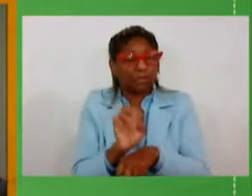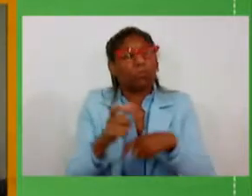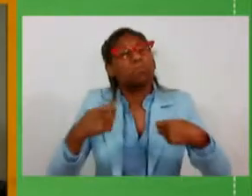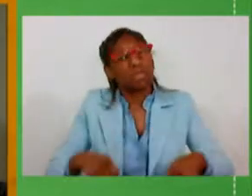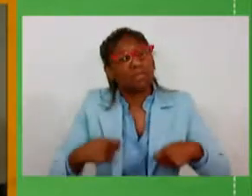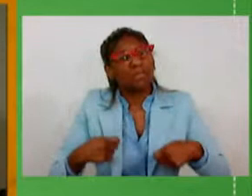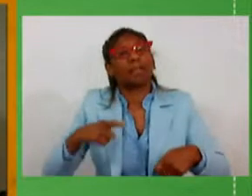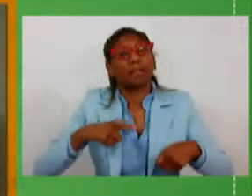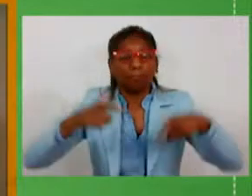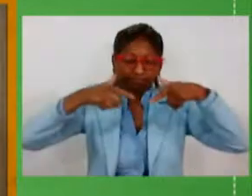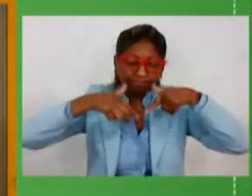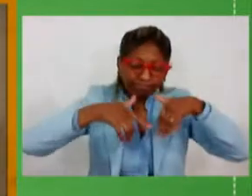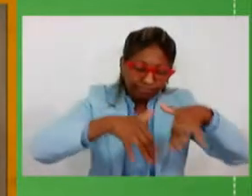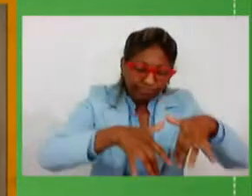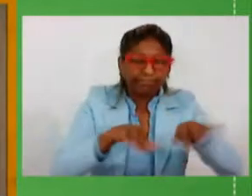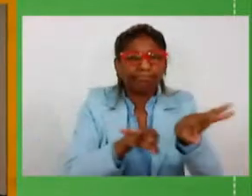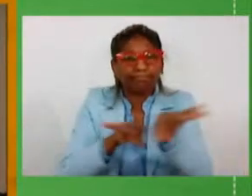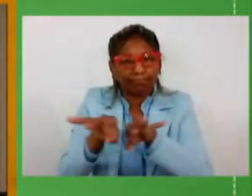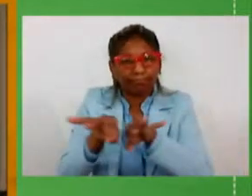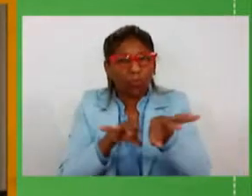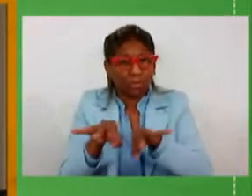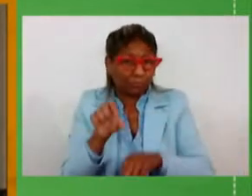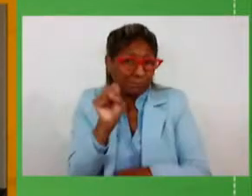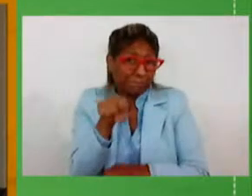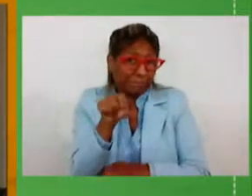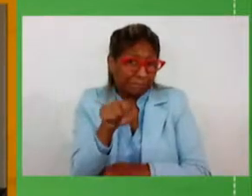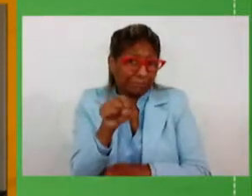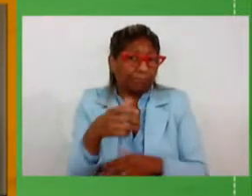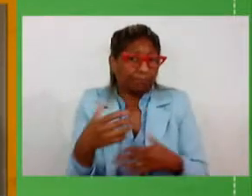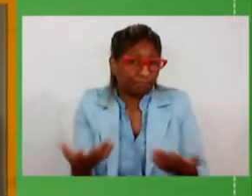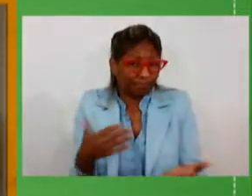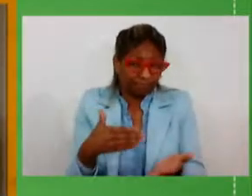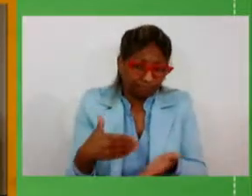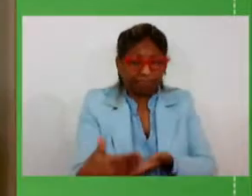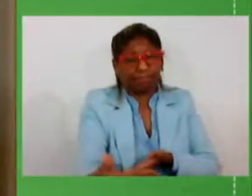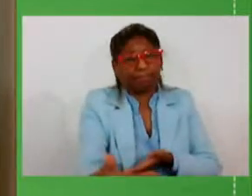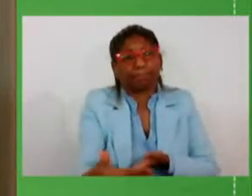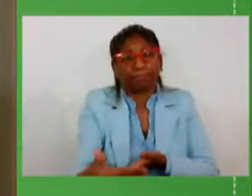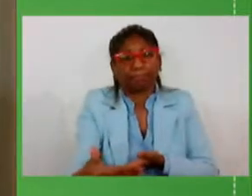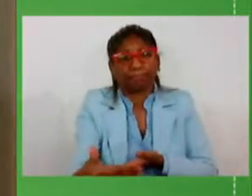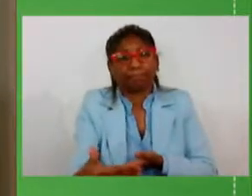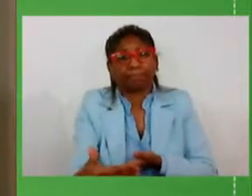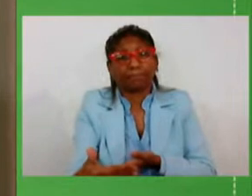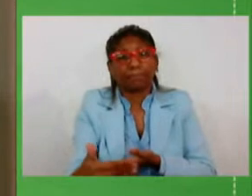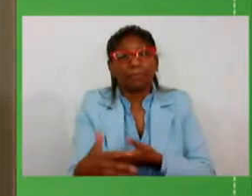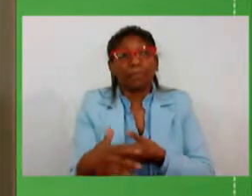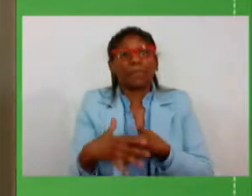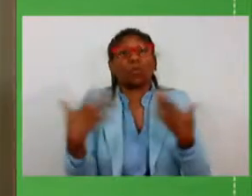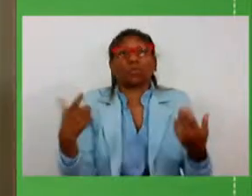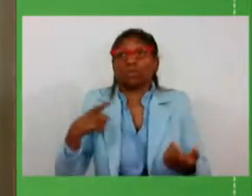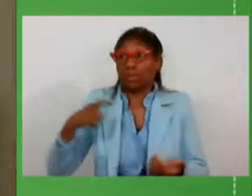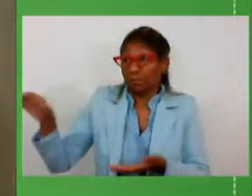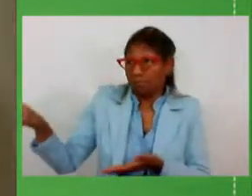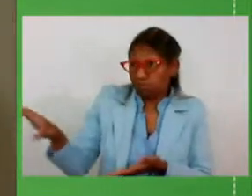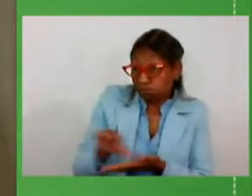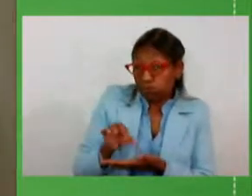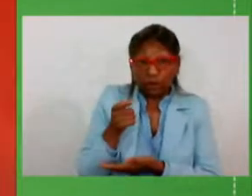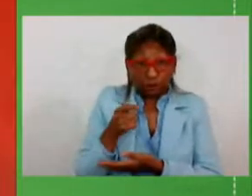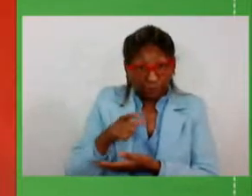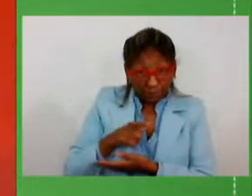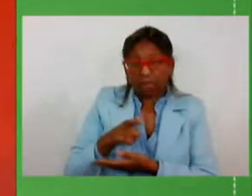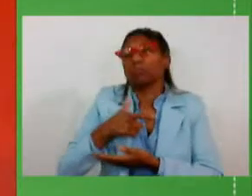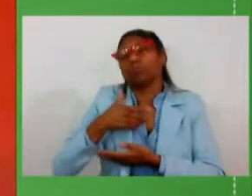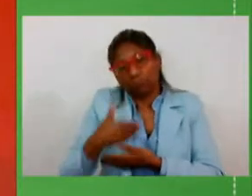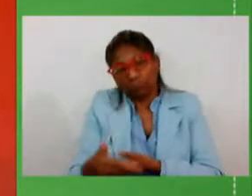prontos para quando tiver mais recursos para fazer